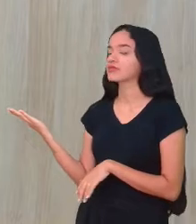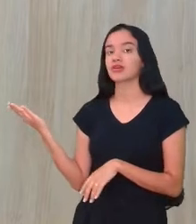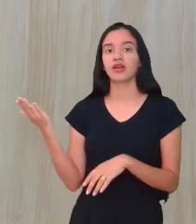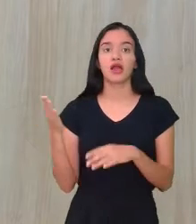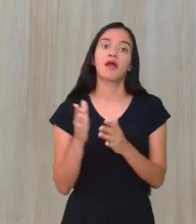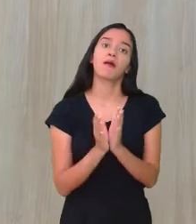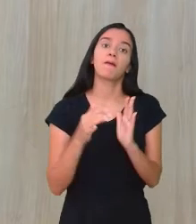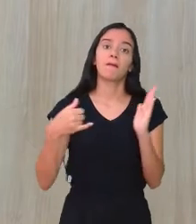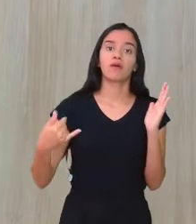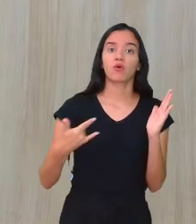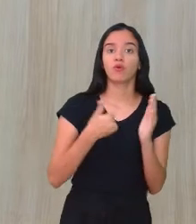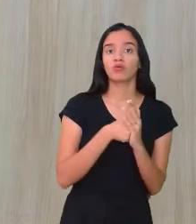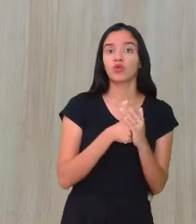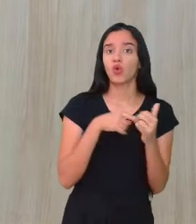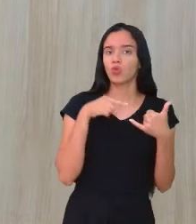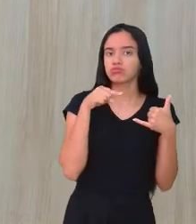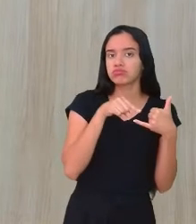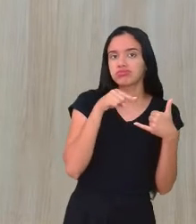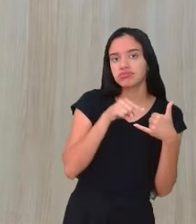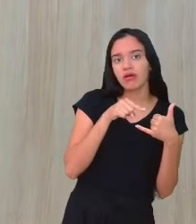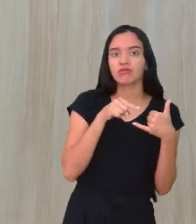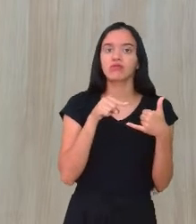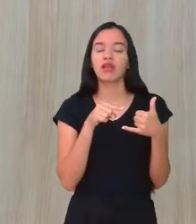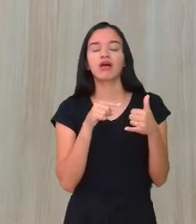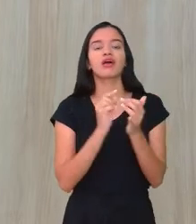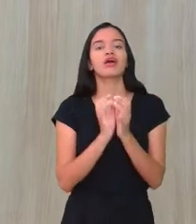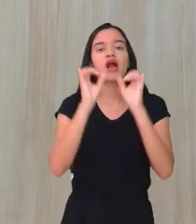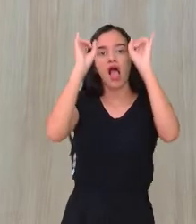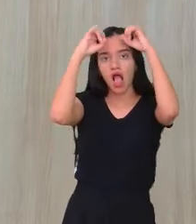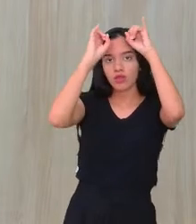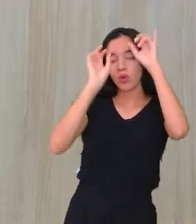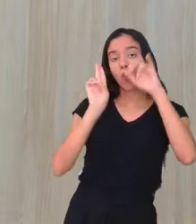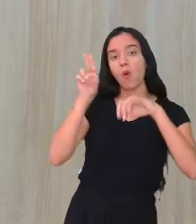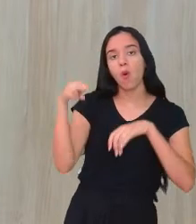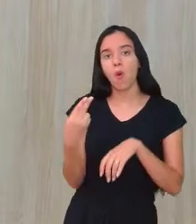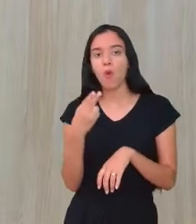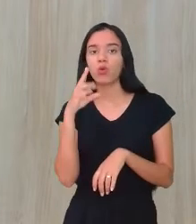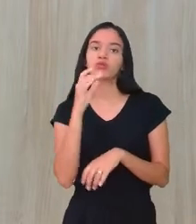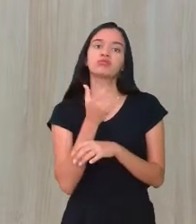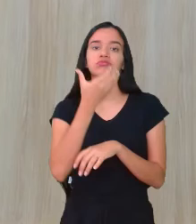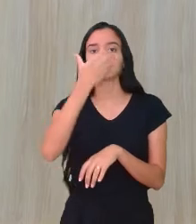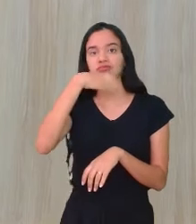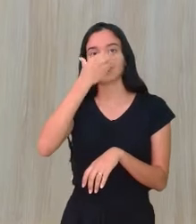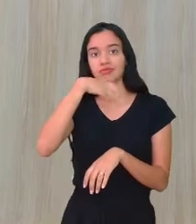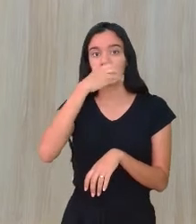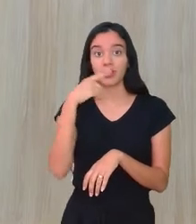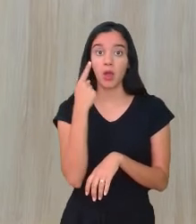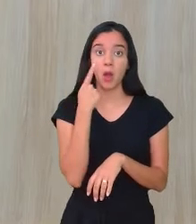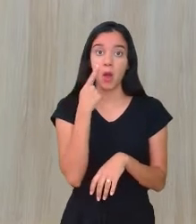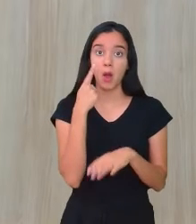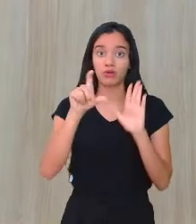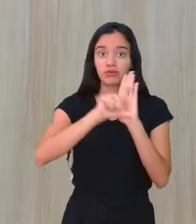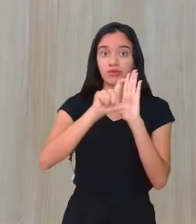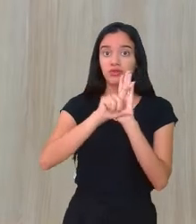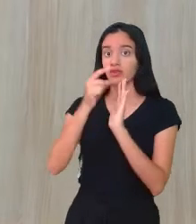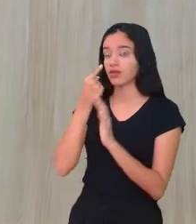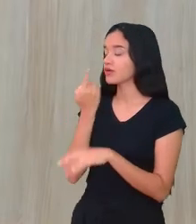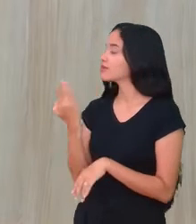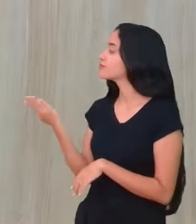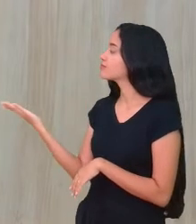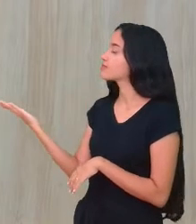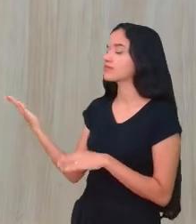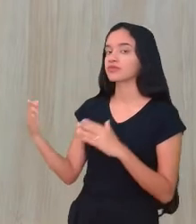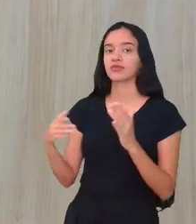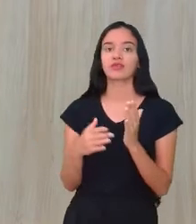ou Android, para você poder acompanhar as nossas aulas em tempo hábil. aí, Cleitinho já colocou, você vai aí, bota teu celular